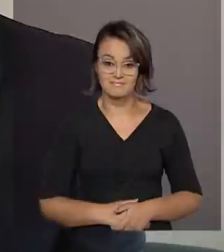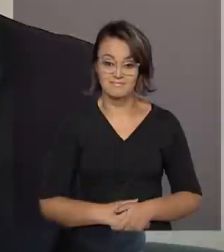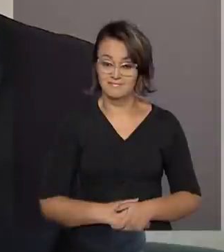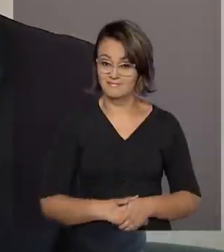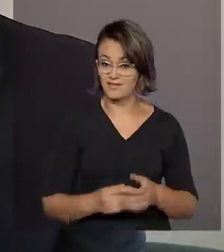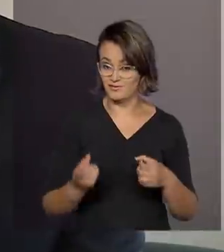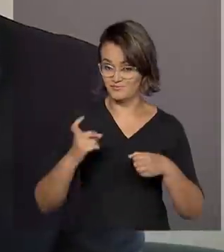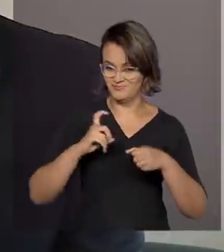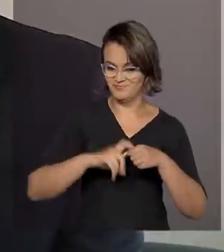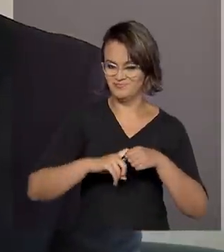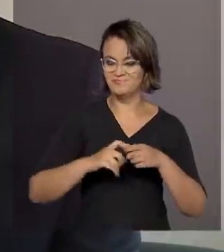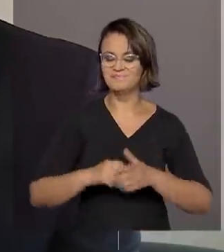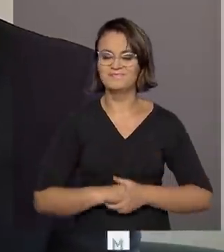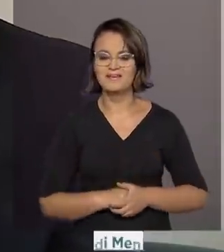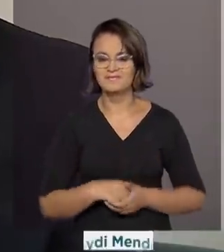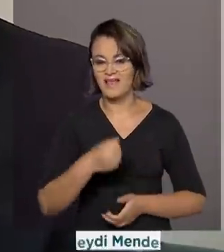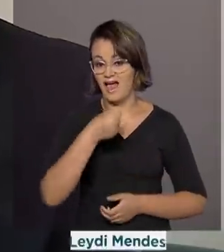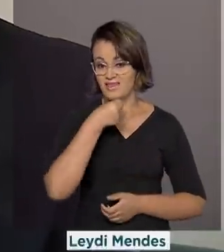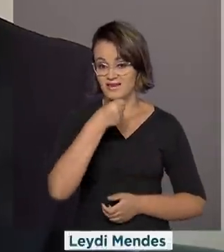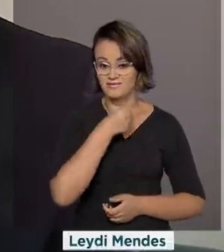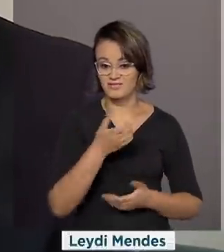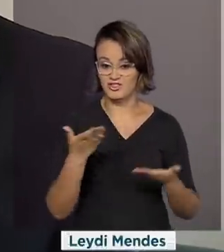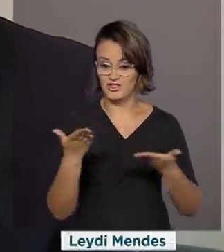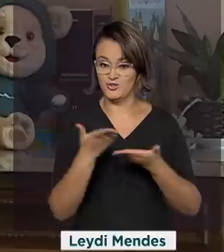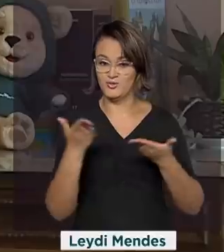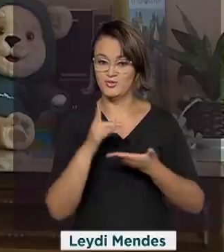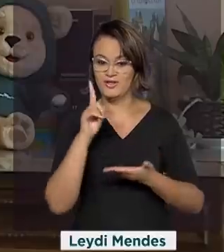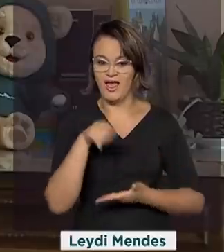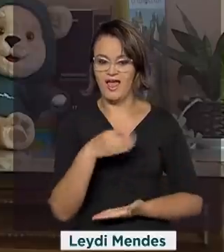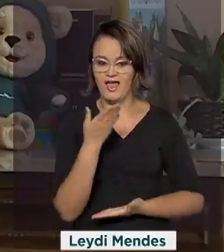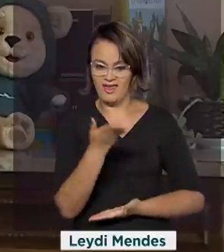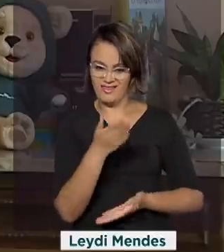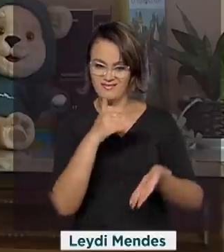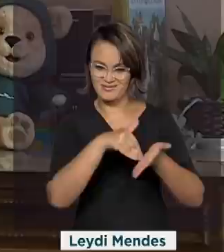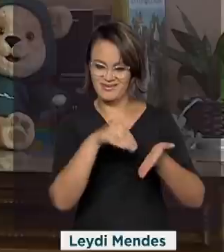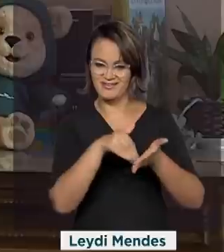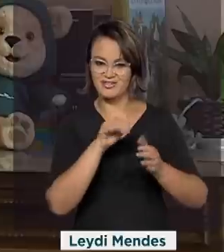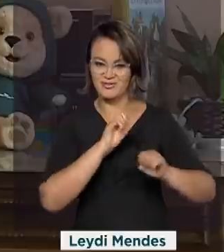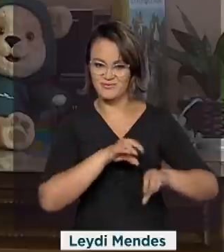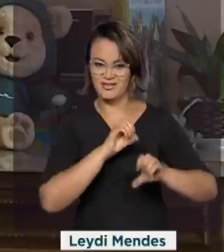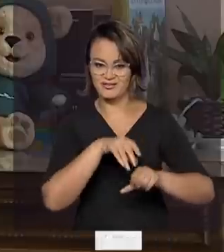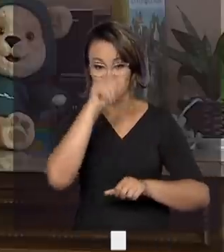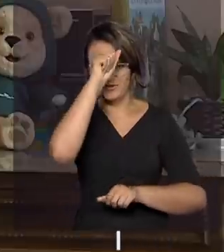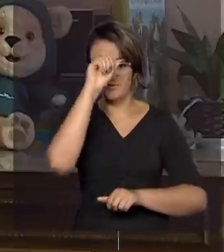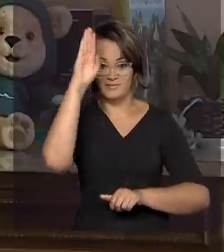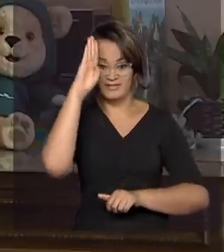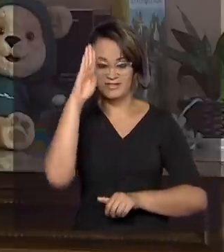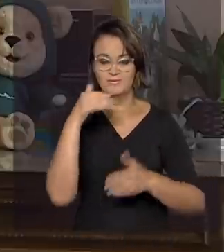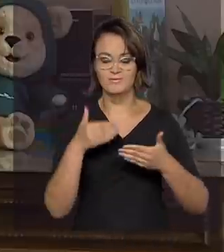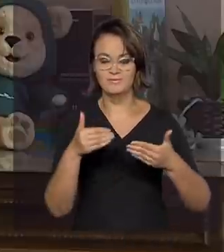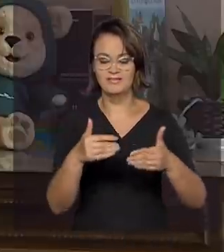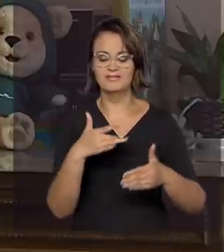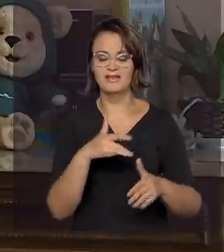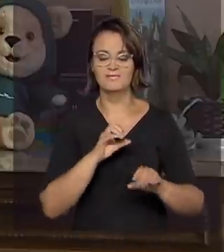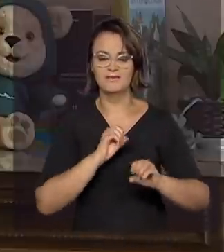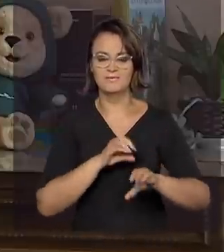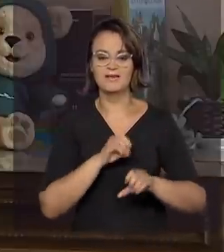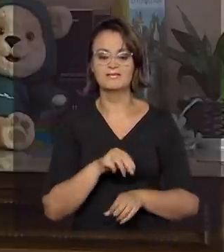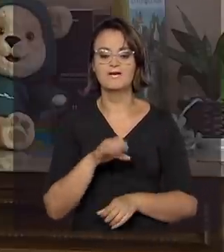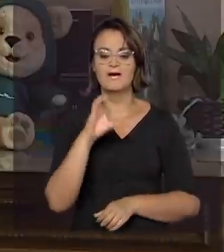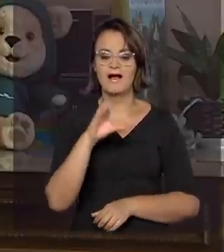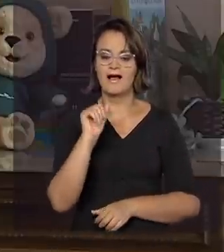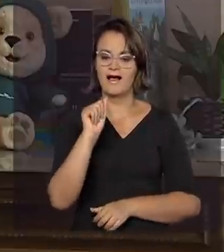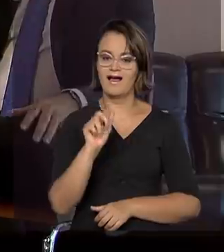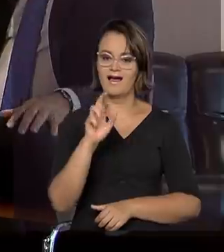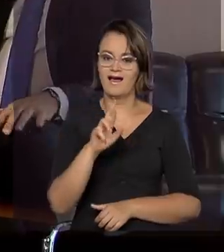Voltamos com o Brasil em Pauta, o entrevistado deste programa, é o Secretário Nacional de Alfabetização do Ministério da Educação, Carlos